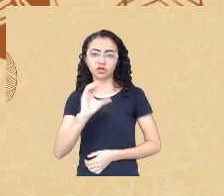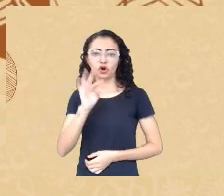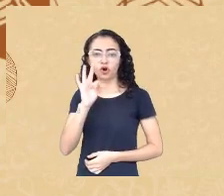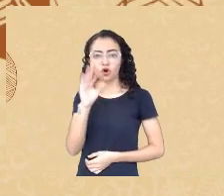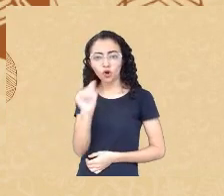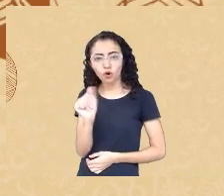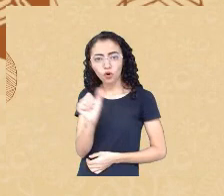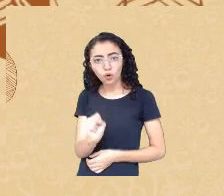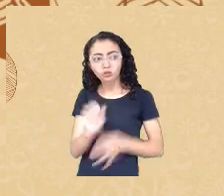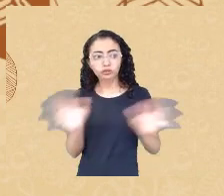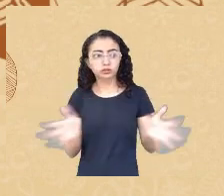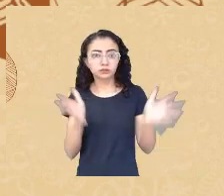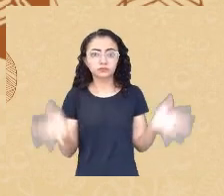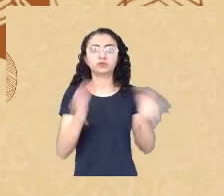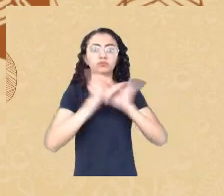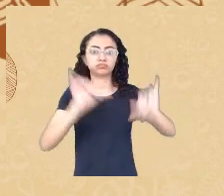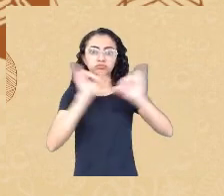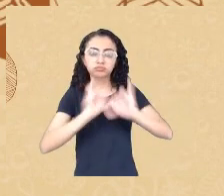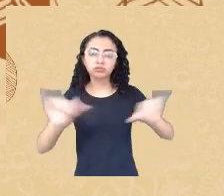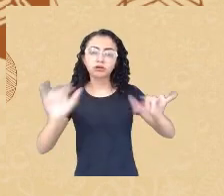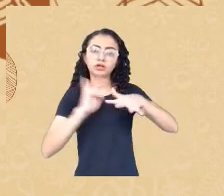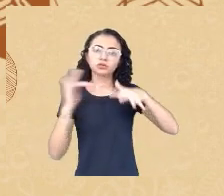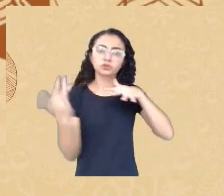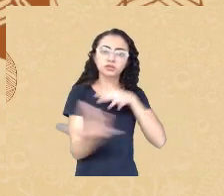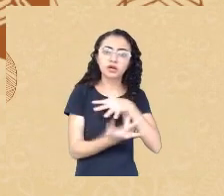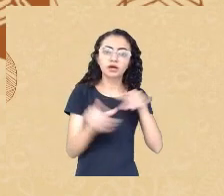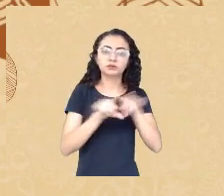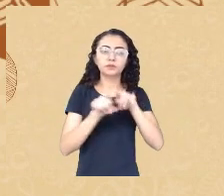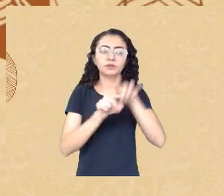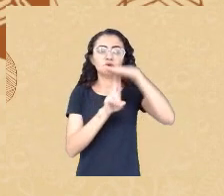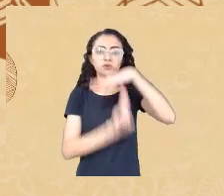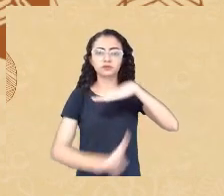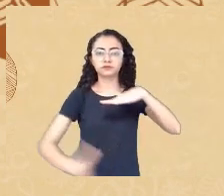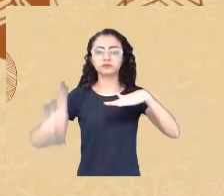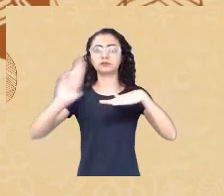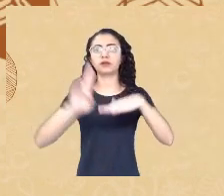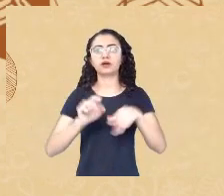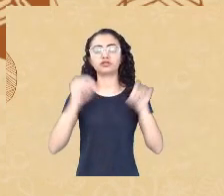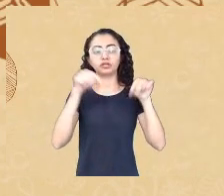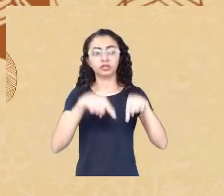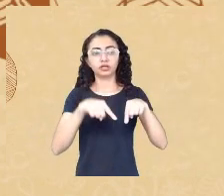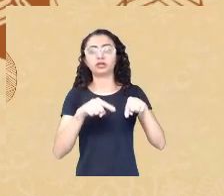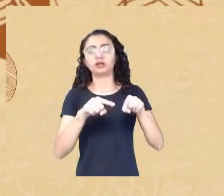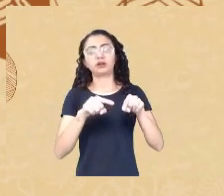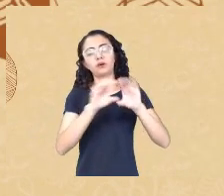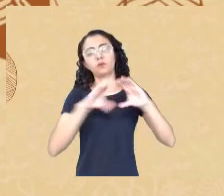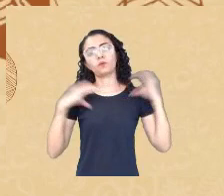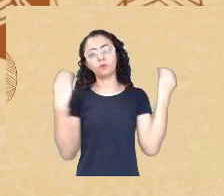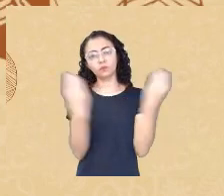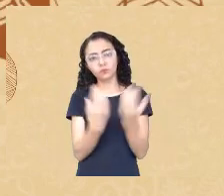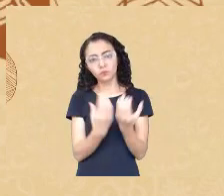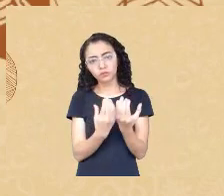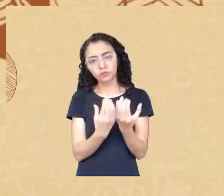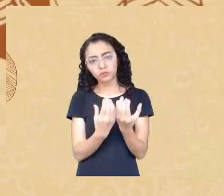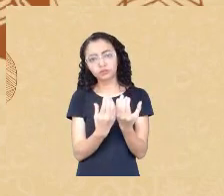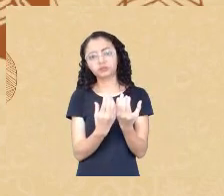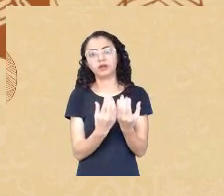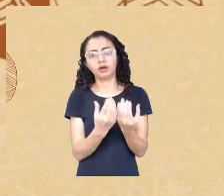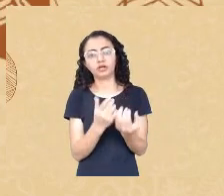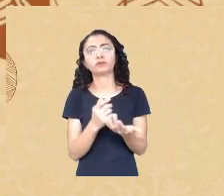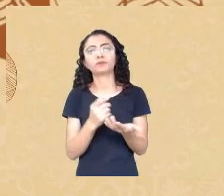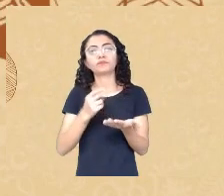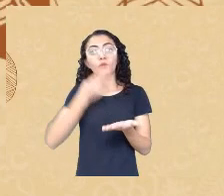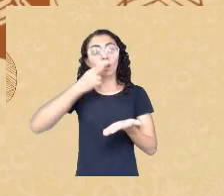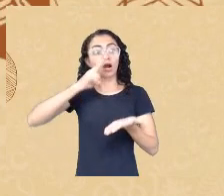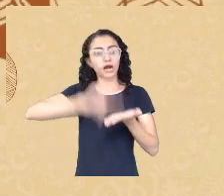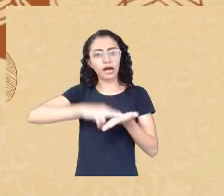universidades e fez a nossa comunidade do instituto de assinar uma carta compromisso por uma